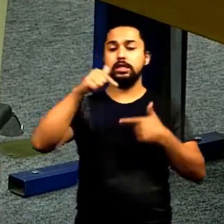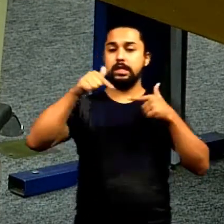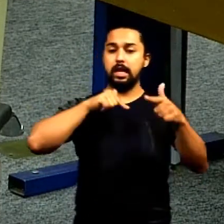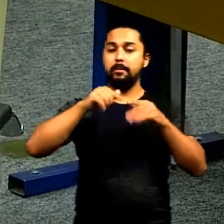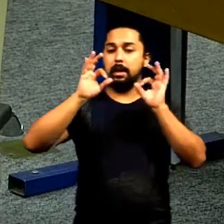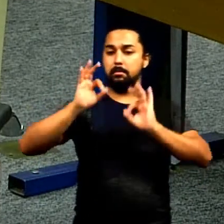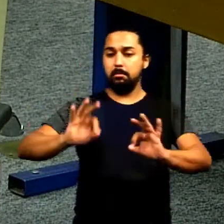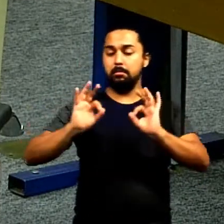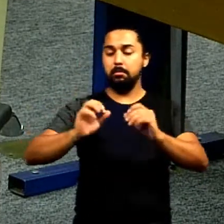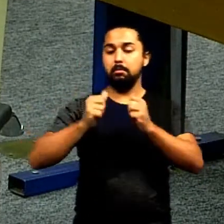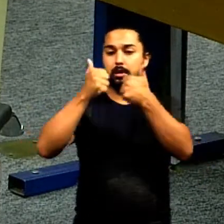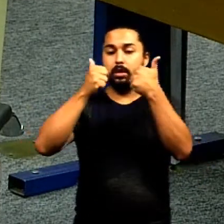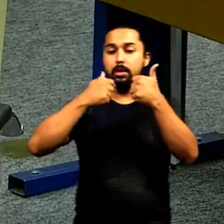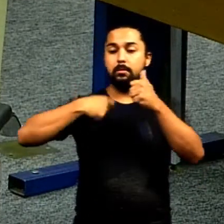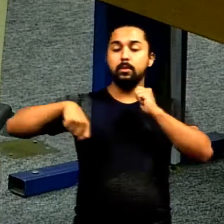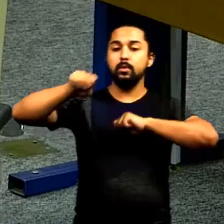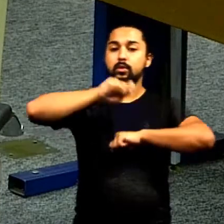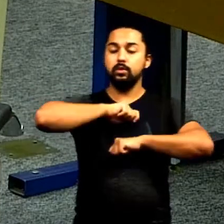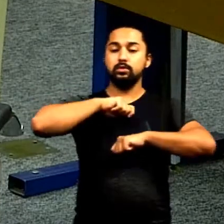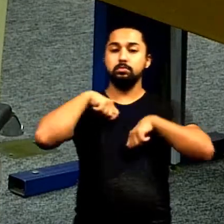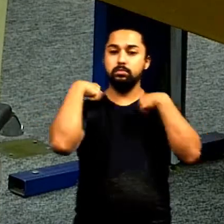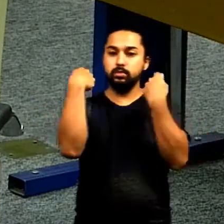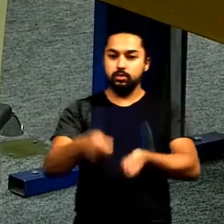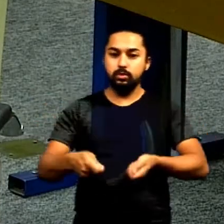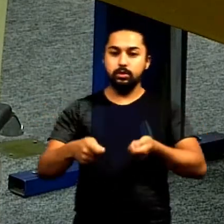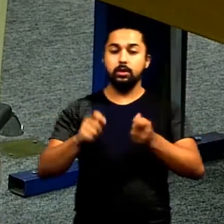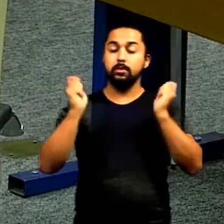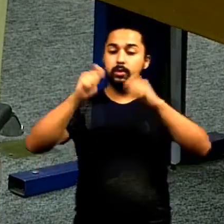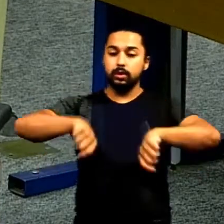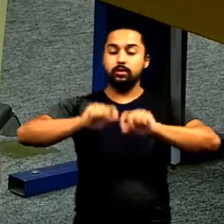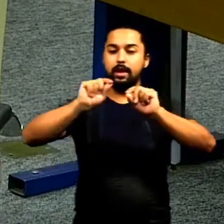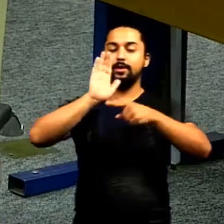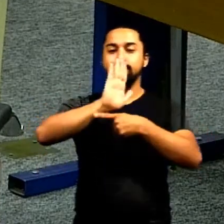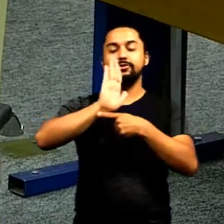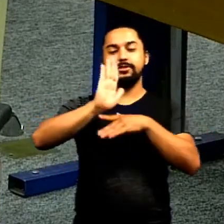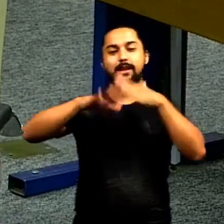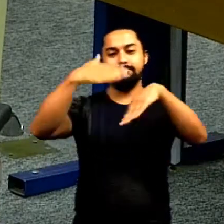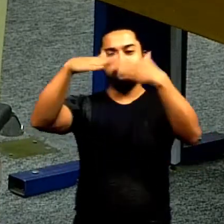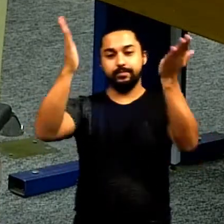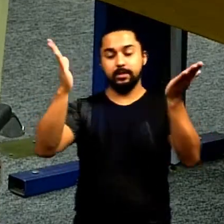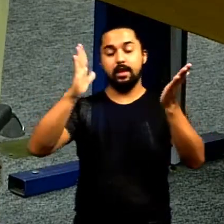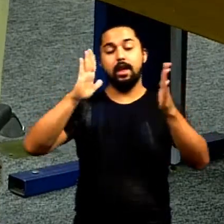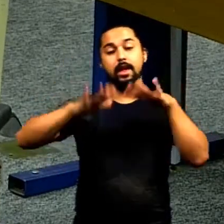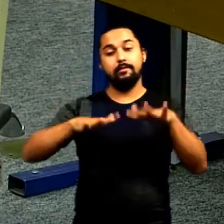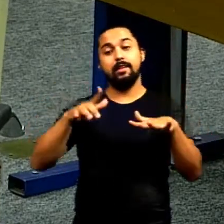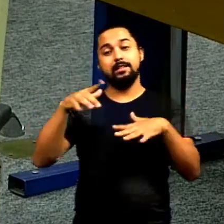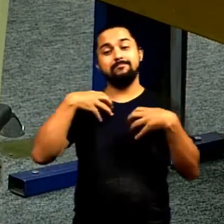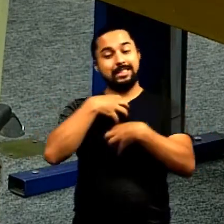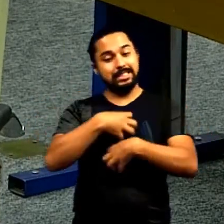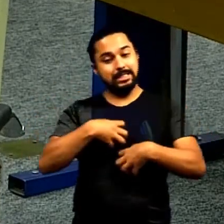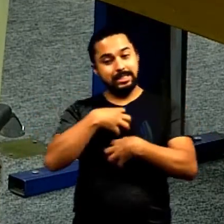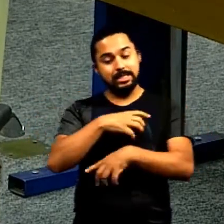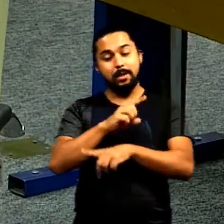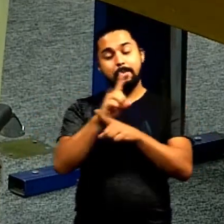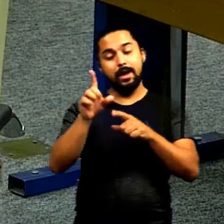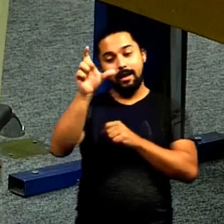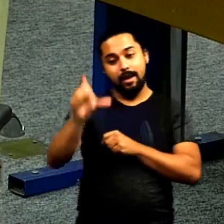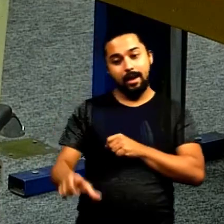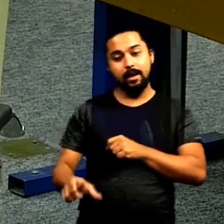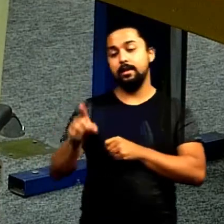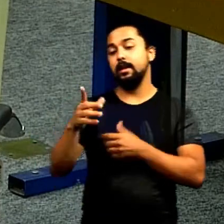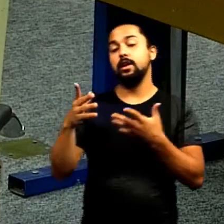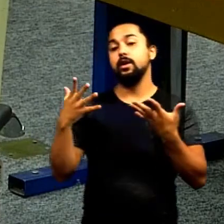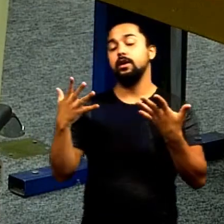com muita habilidade tentando ajudar ao máximo então eu entendo às vezes a chateação do Paulo Magalhães mas o Paulo